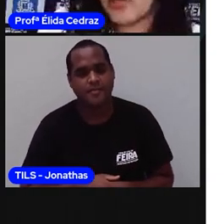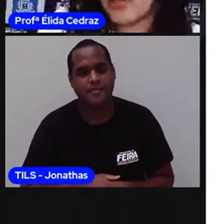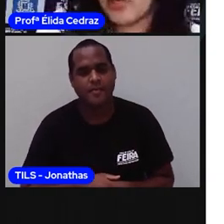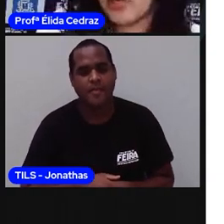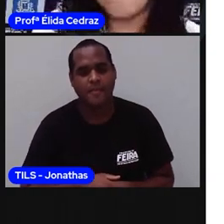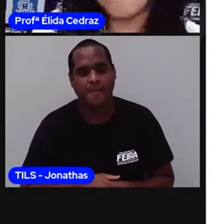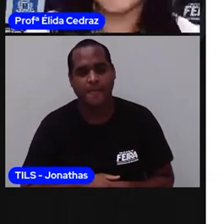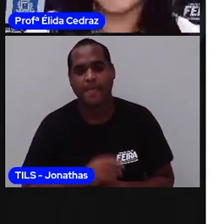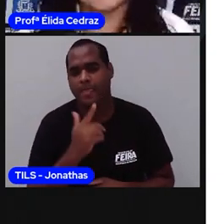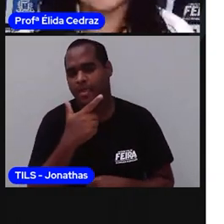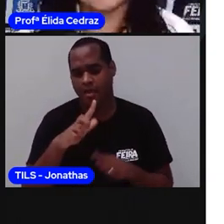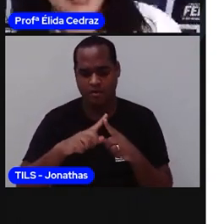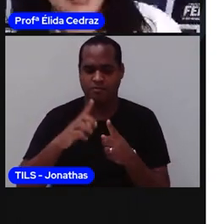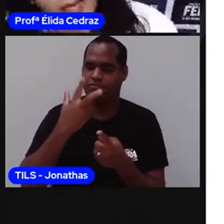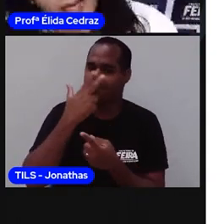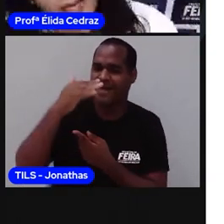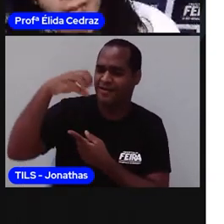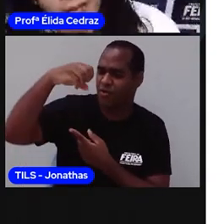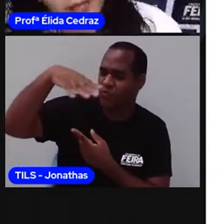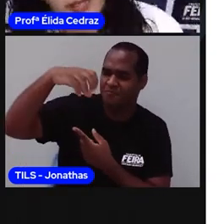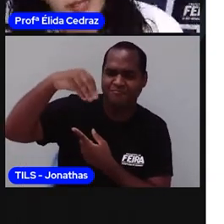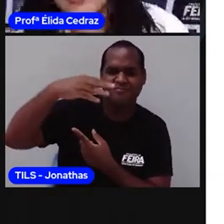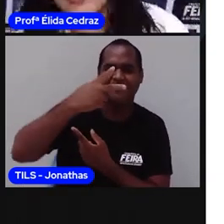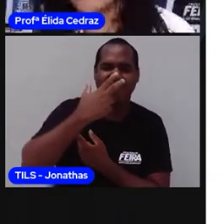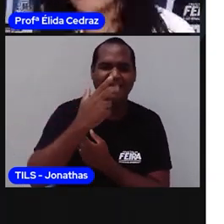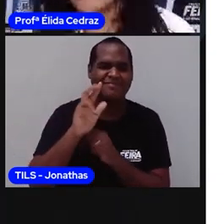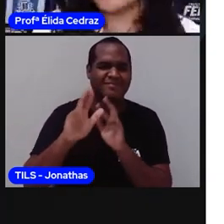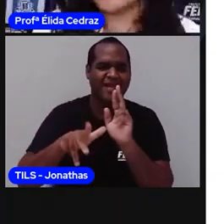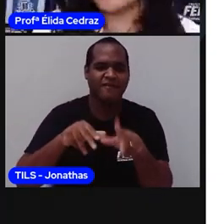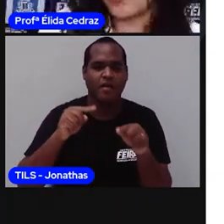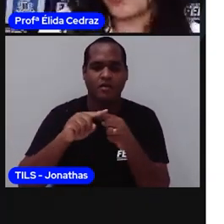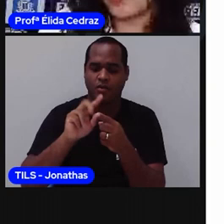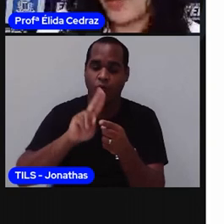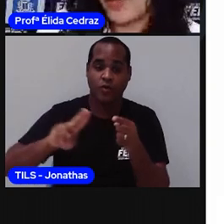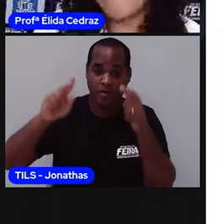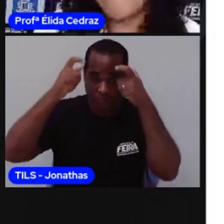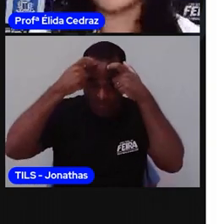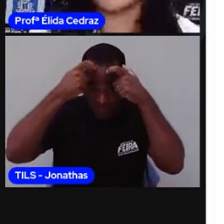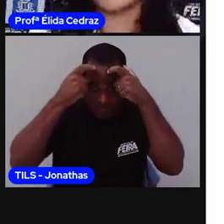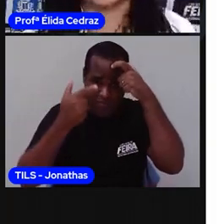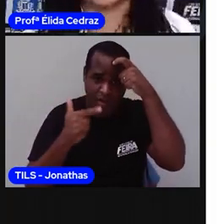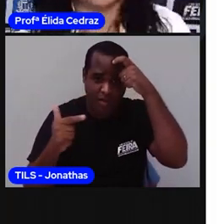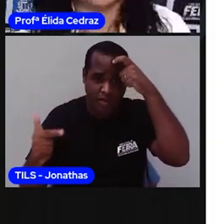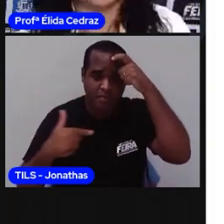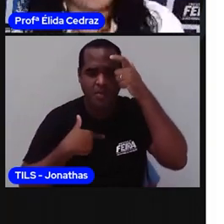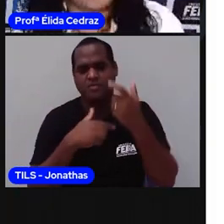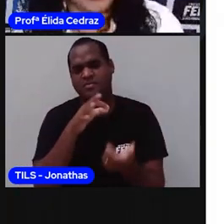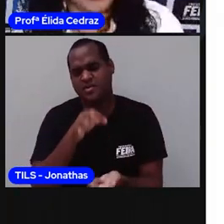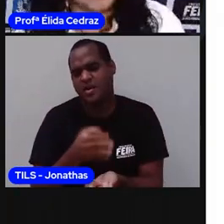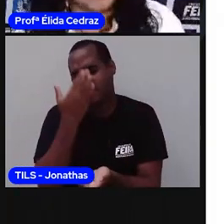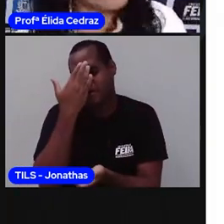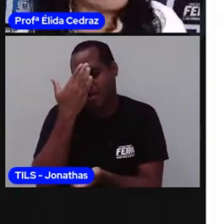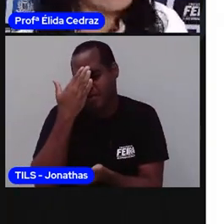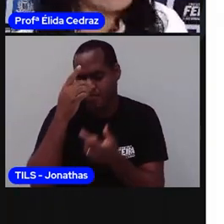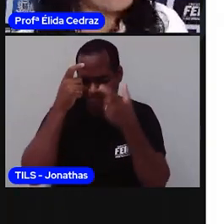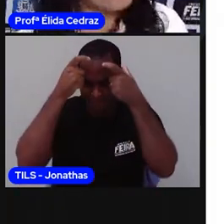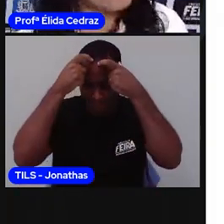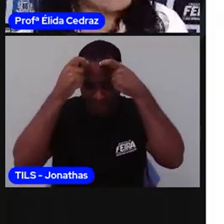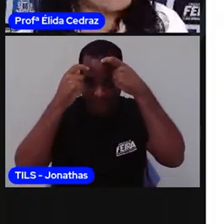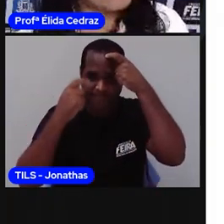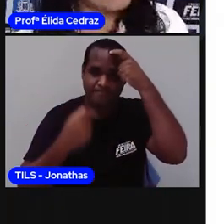luz, mas não é lanterna. Não usa coroa, mas com certeza é uma rainha.